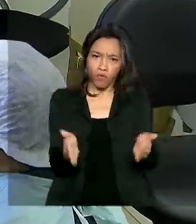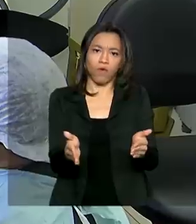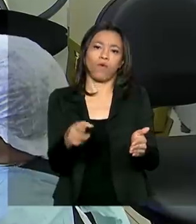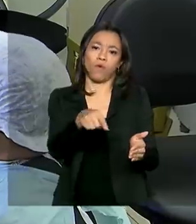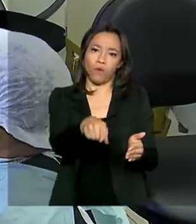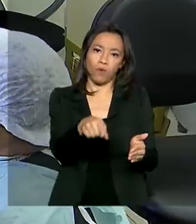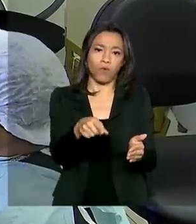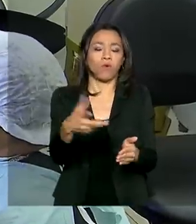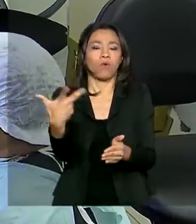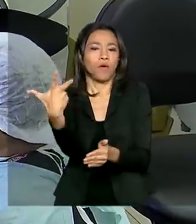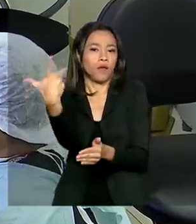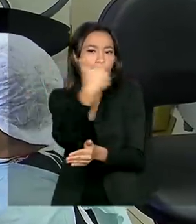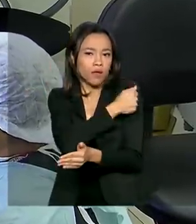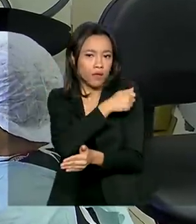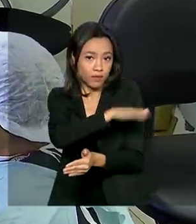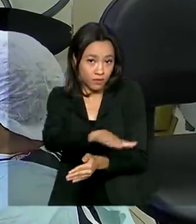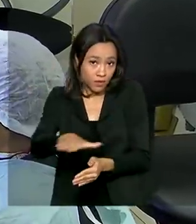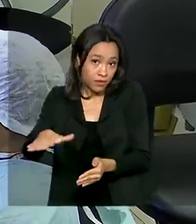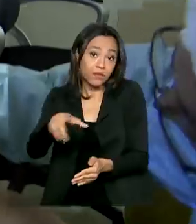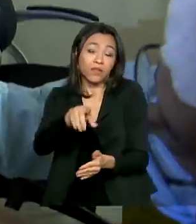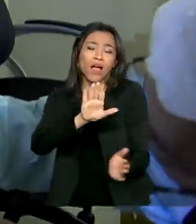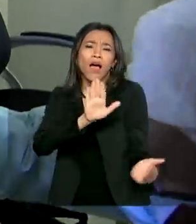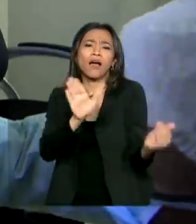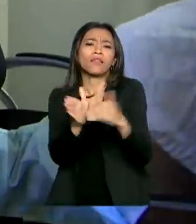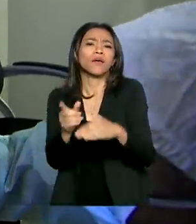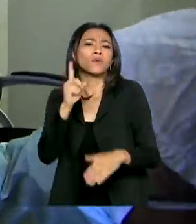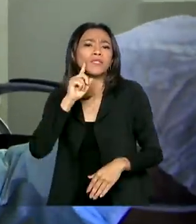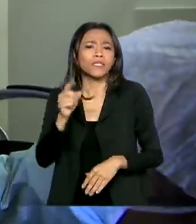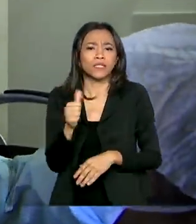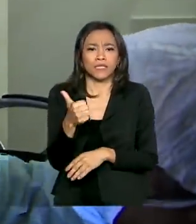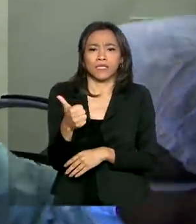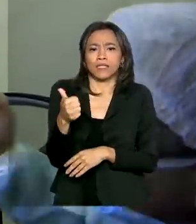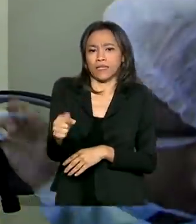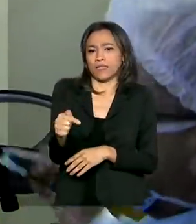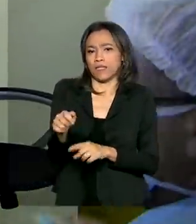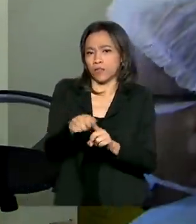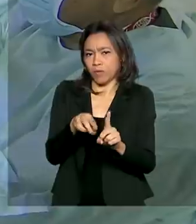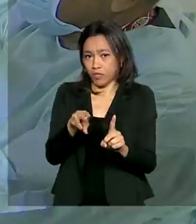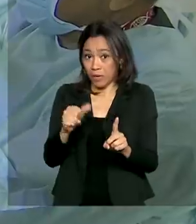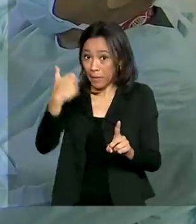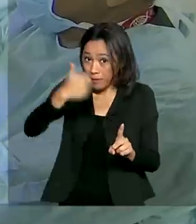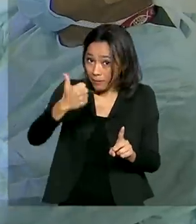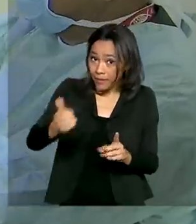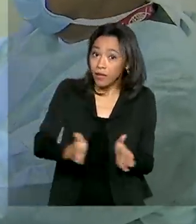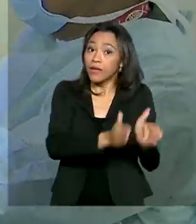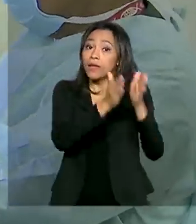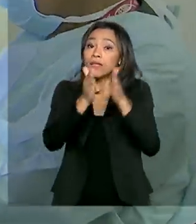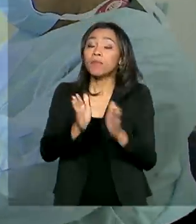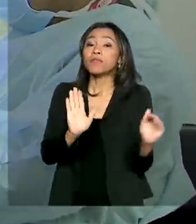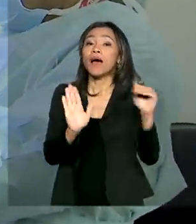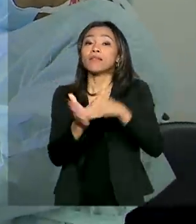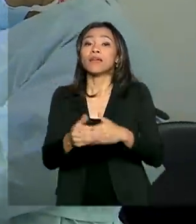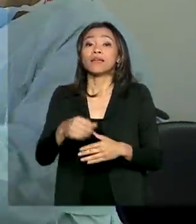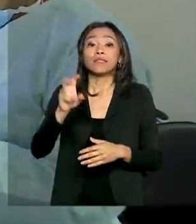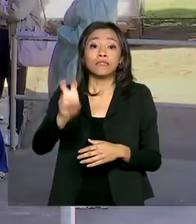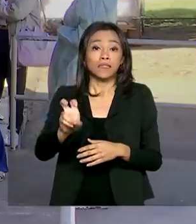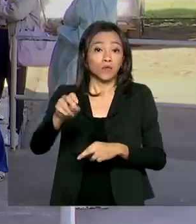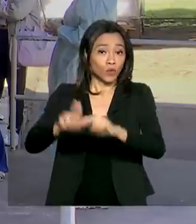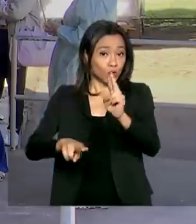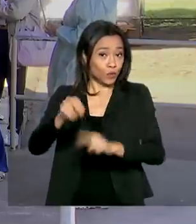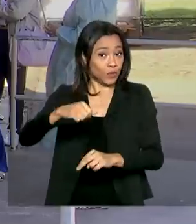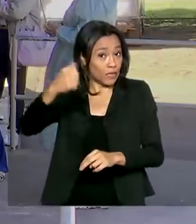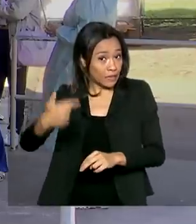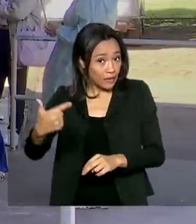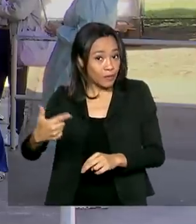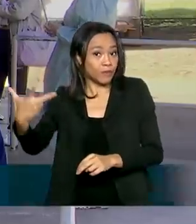fase de imunização contra a gripe, que segue até o dia 17 de maio na primeira etapa e até 5 de junho na segunda. O